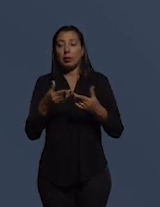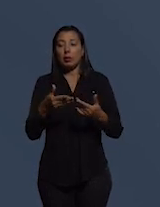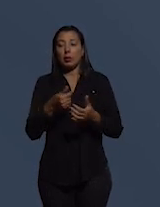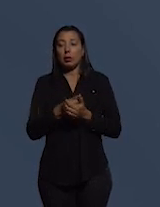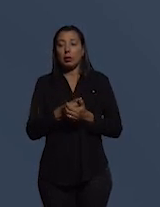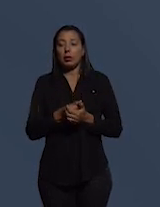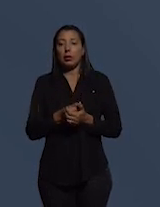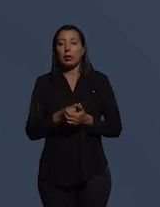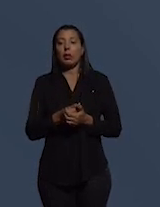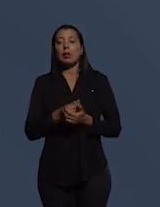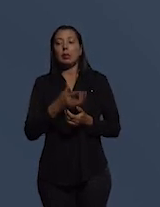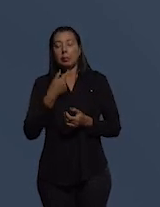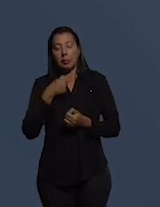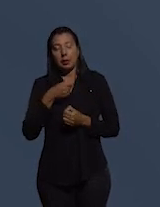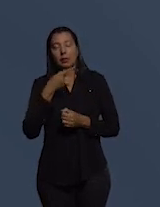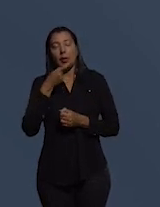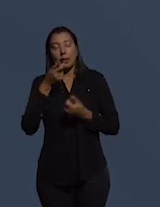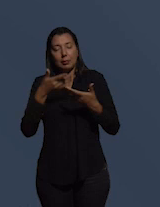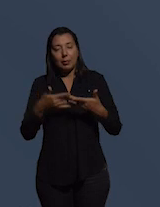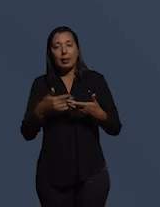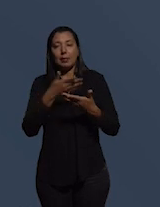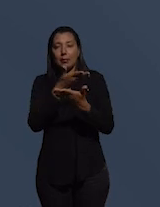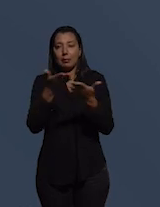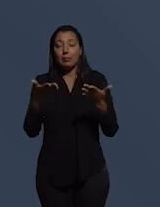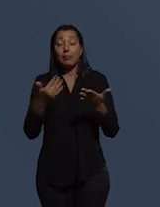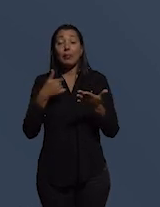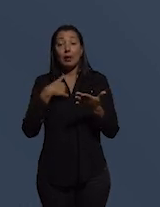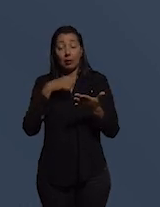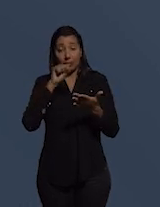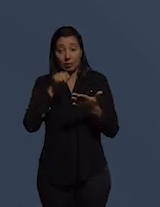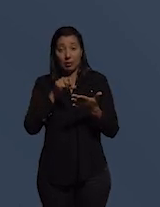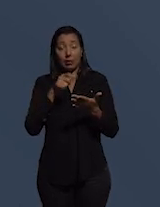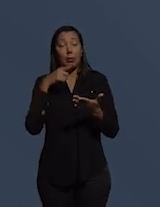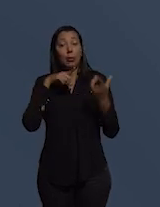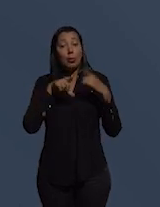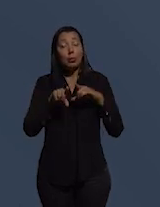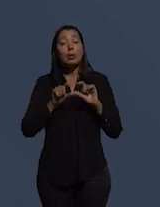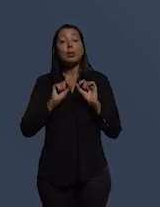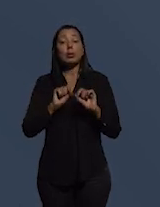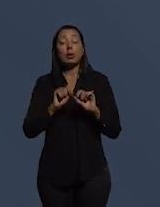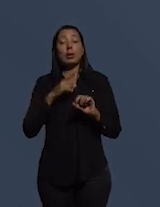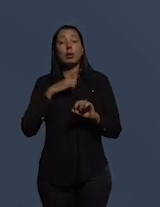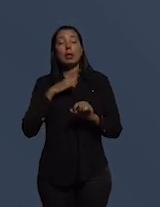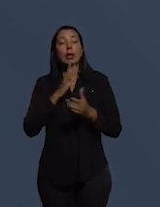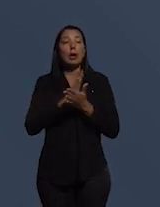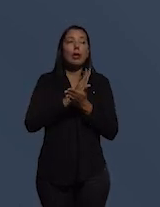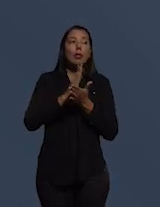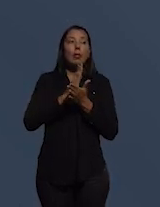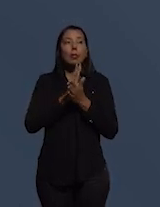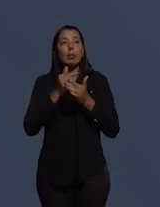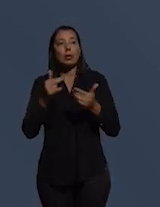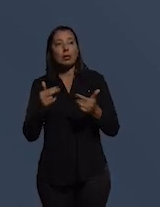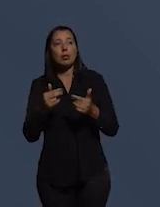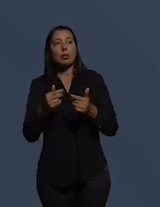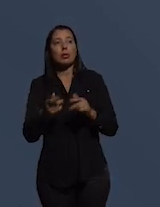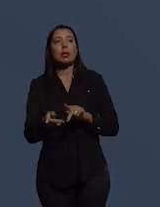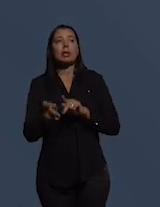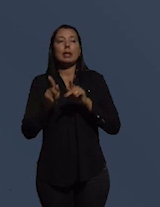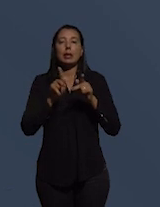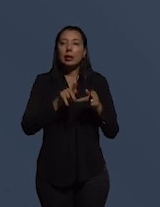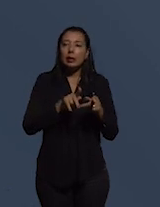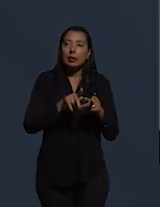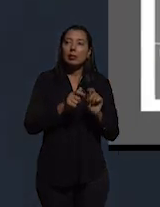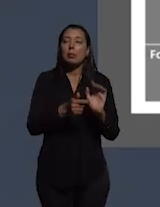eu tenho que confessar isso a vocês bom eu consegui obter algumas lições que são que eu